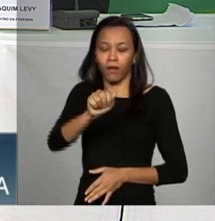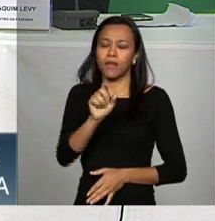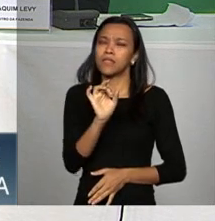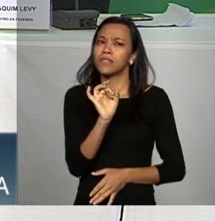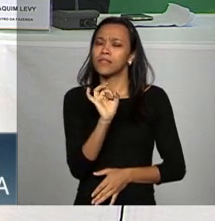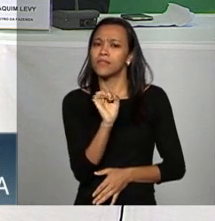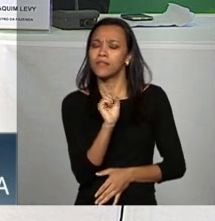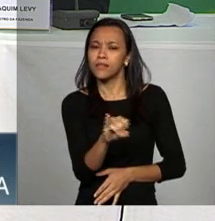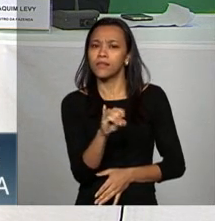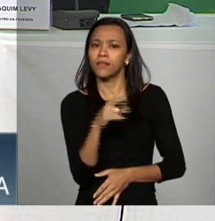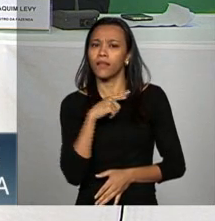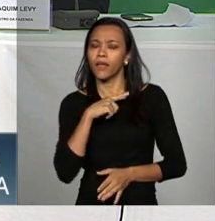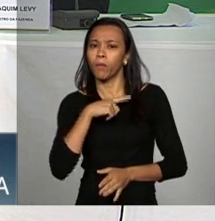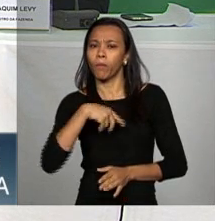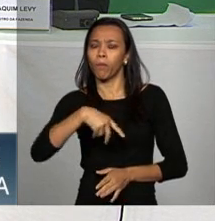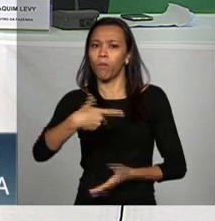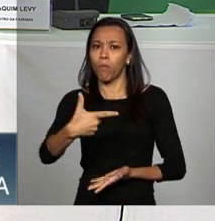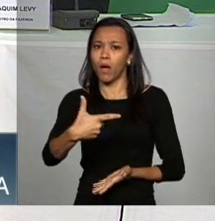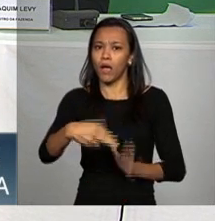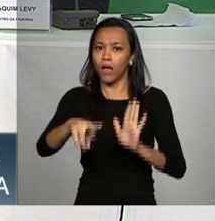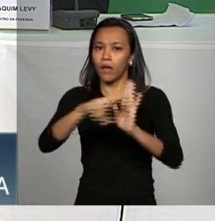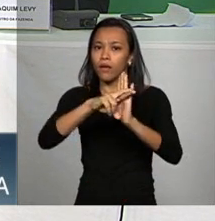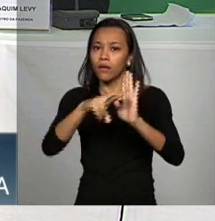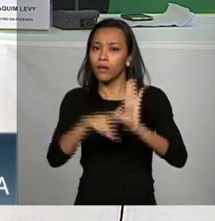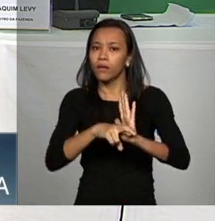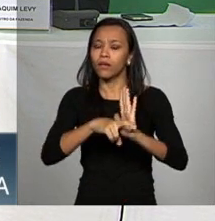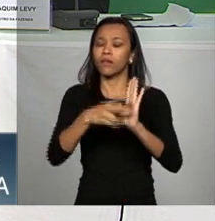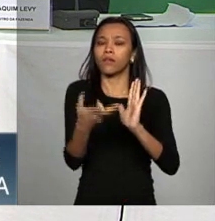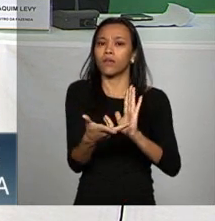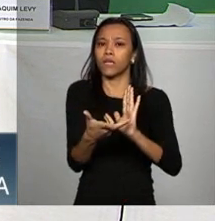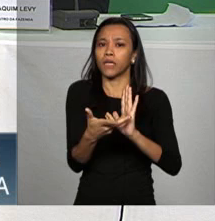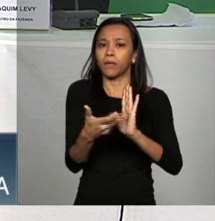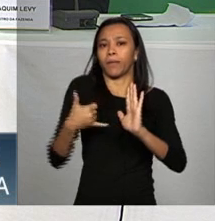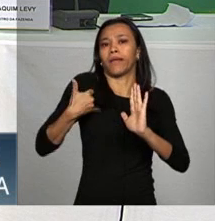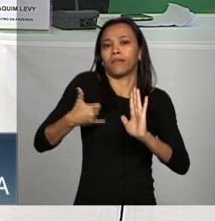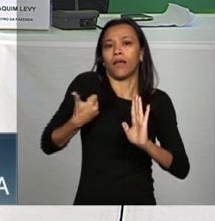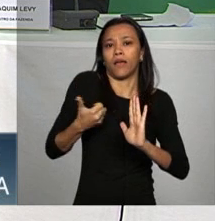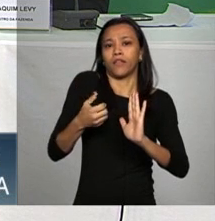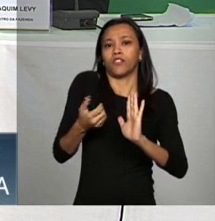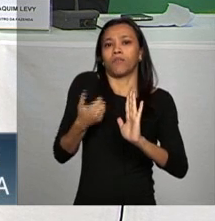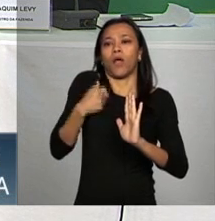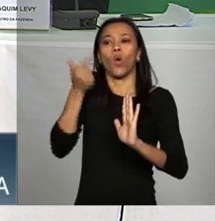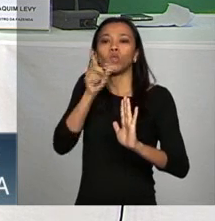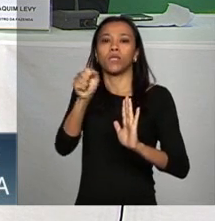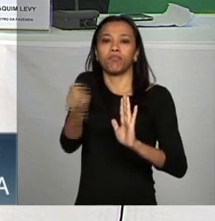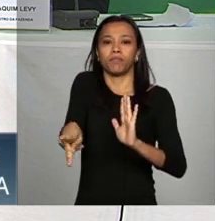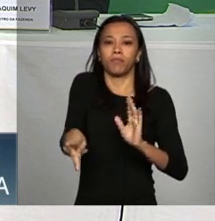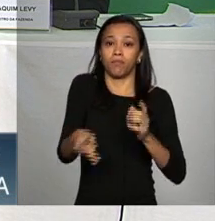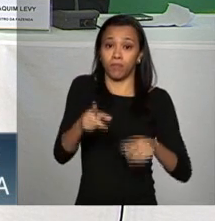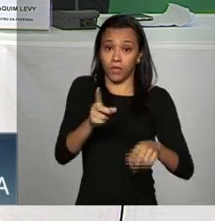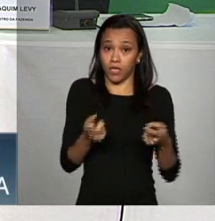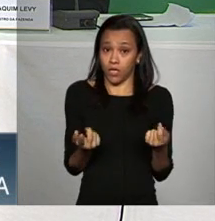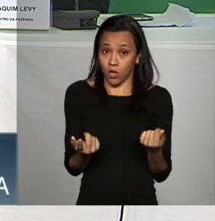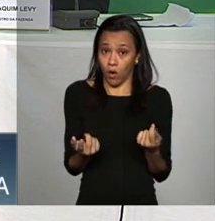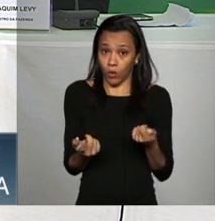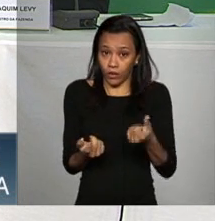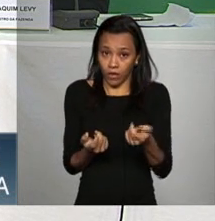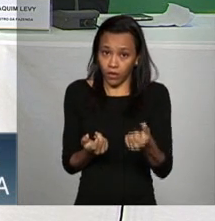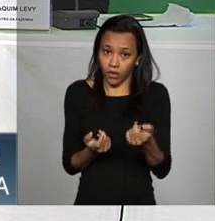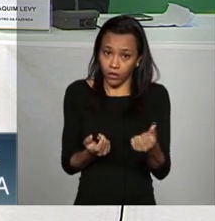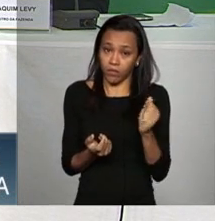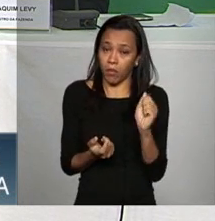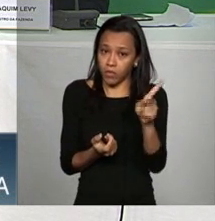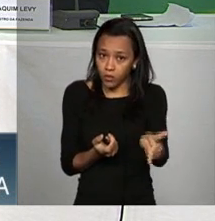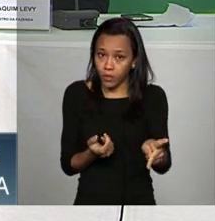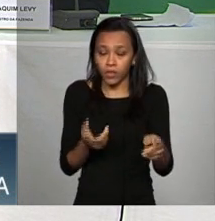existe uma exigência uma condição de idade mínima para aposentadoria por tempo de contribuição não tem hoje